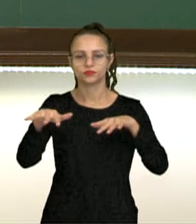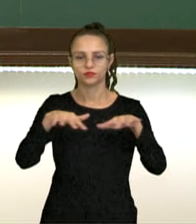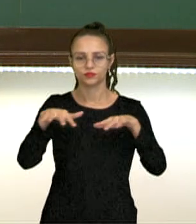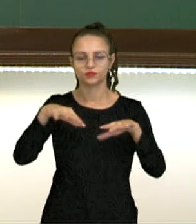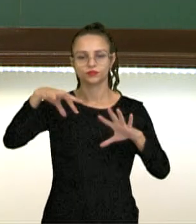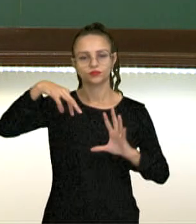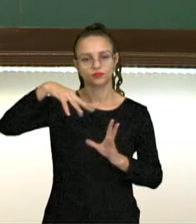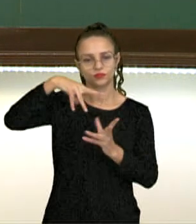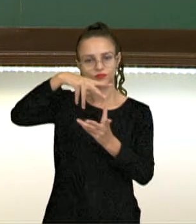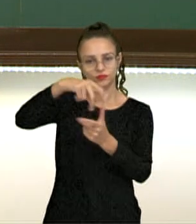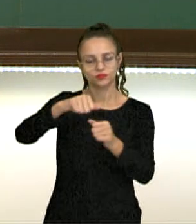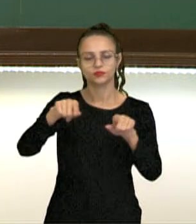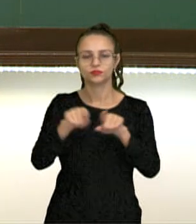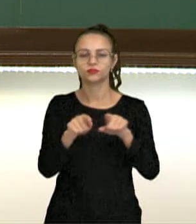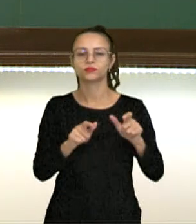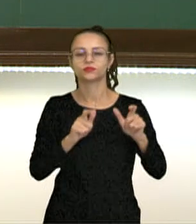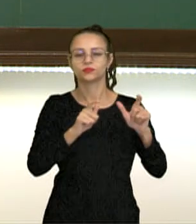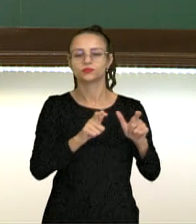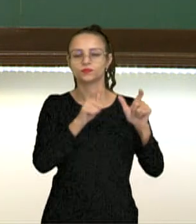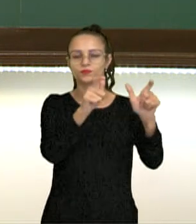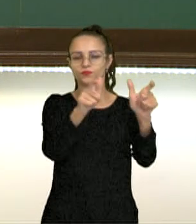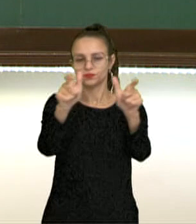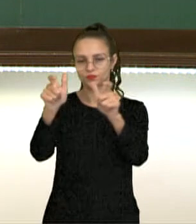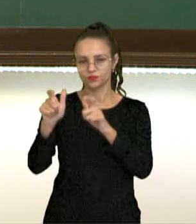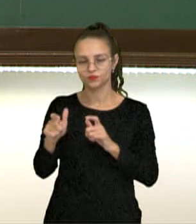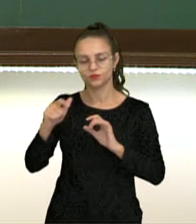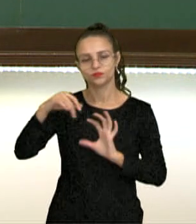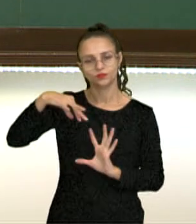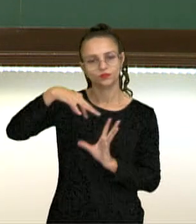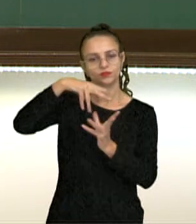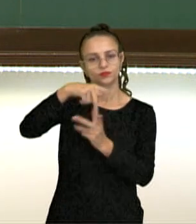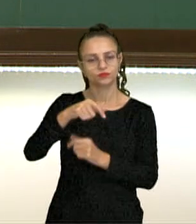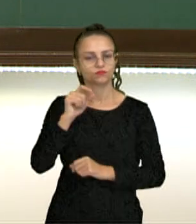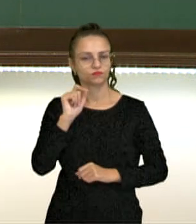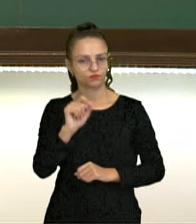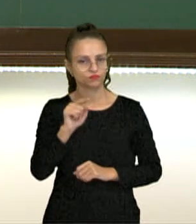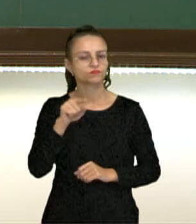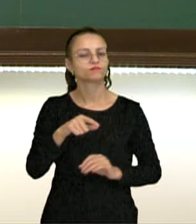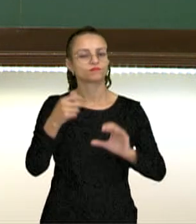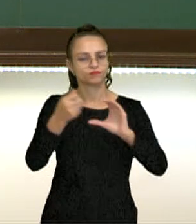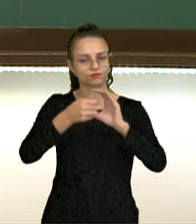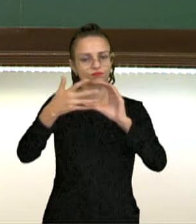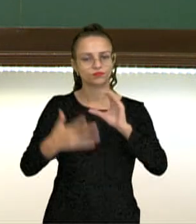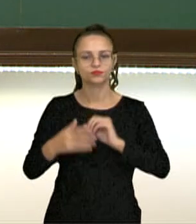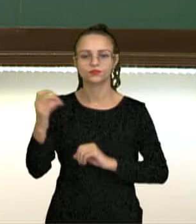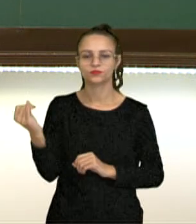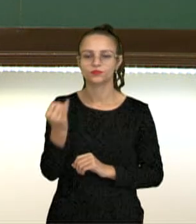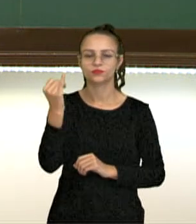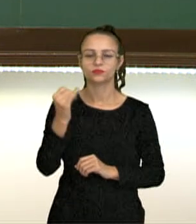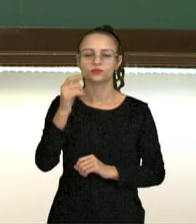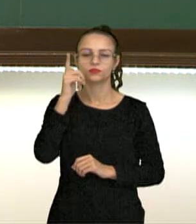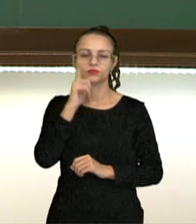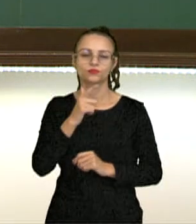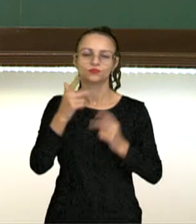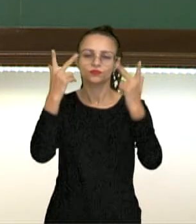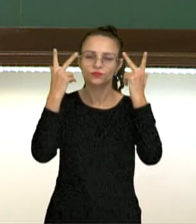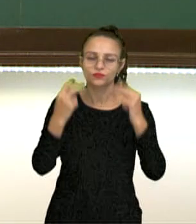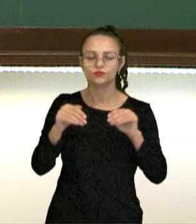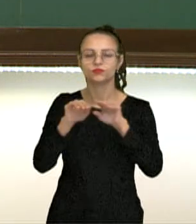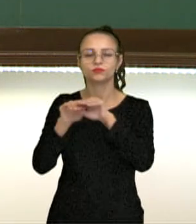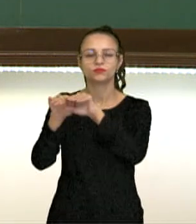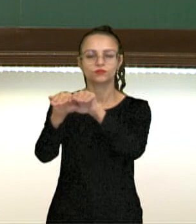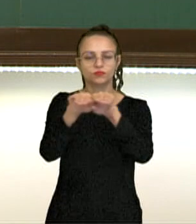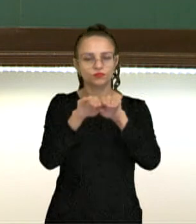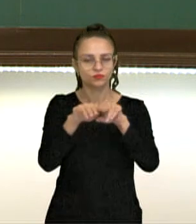ambientes do nosso planeta, o quanto essas características são importantes para o equilíbrio natural do